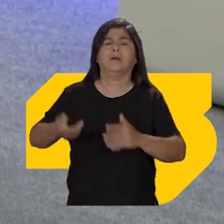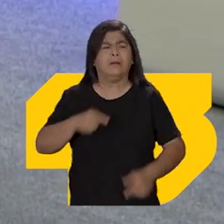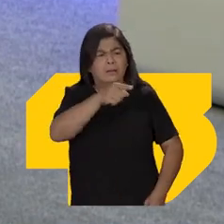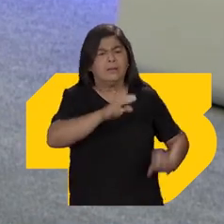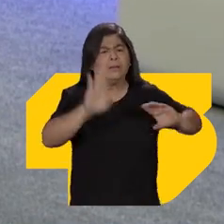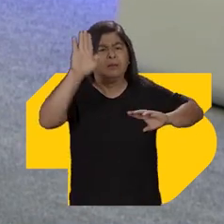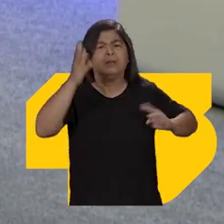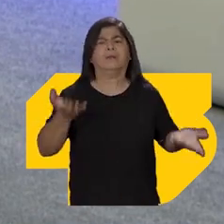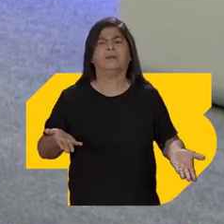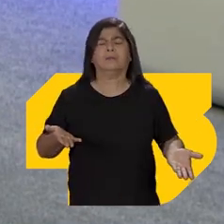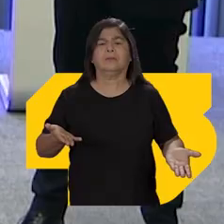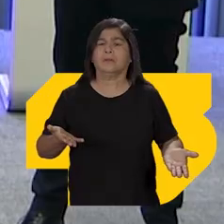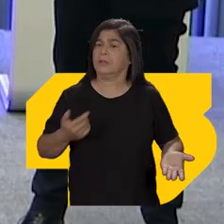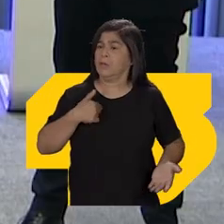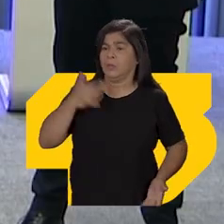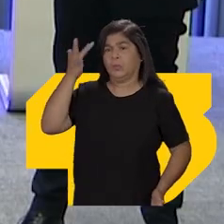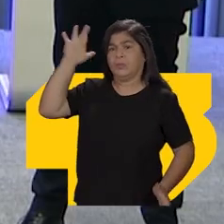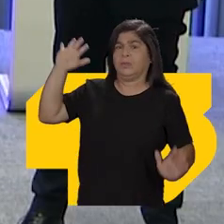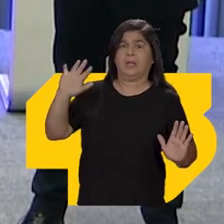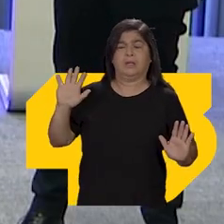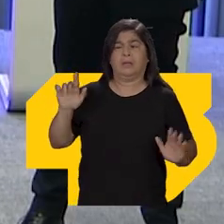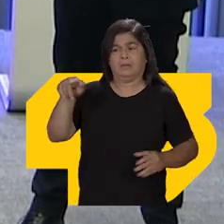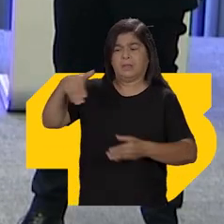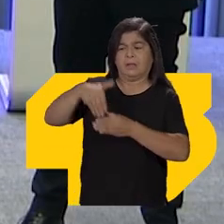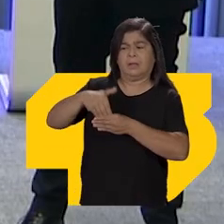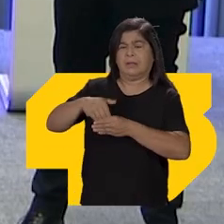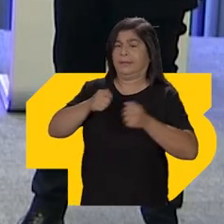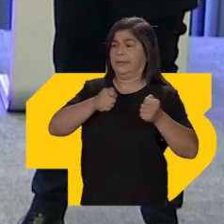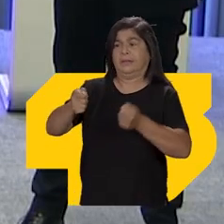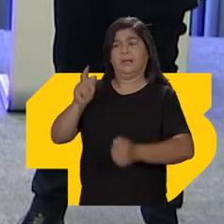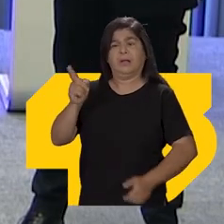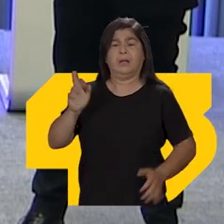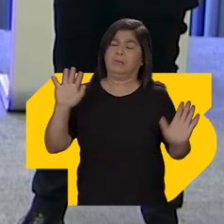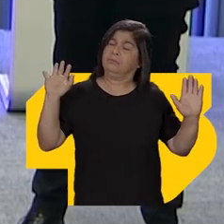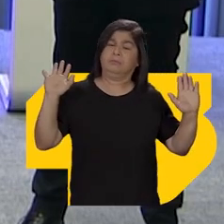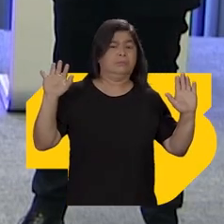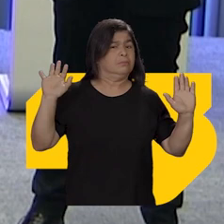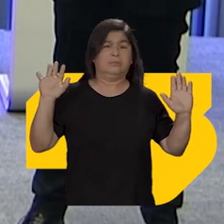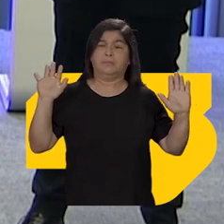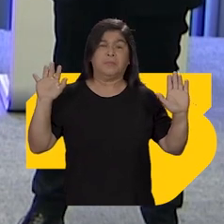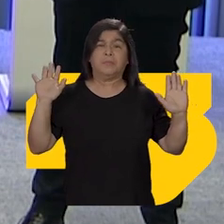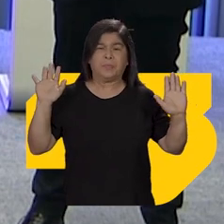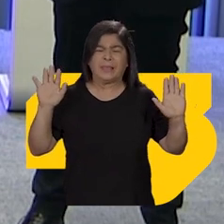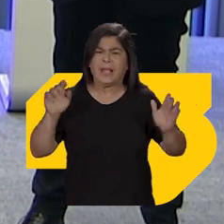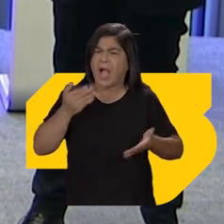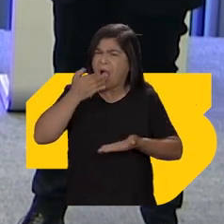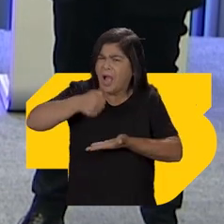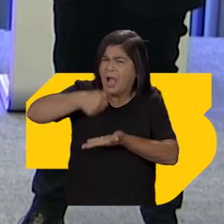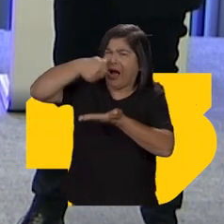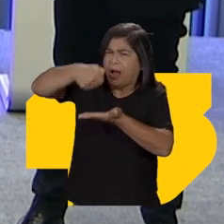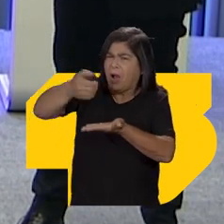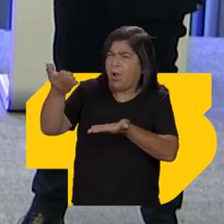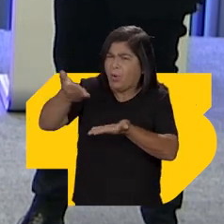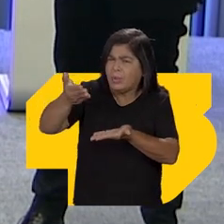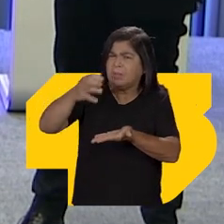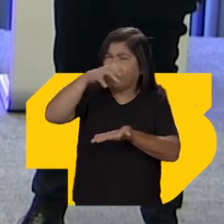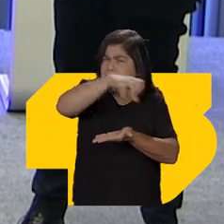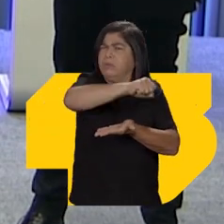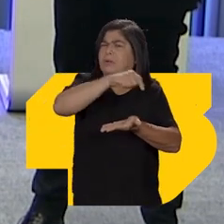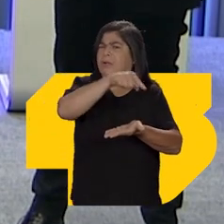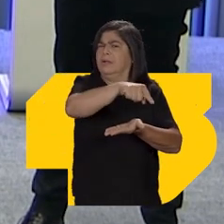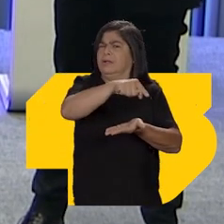Mas você era o candidato. Não sei. Isso é ação eleitoreira. A ação eleitoreira é a apreensão de cesta básica hoje,